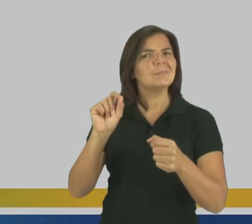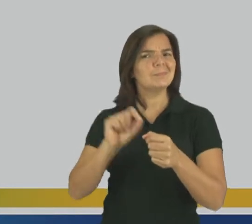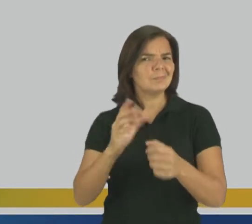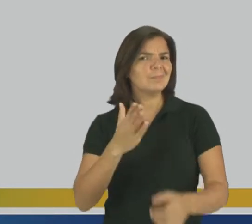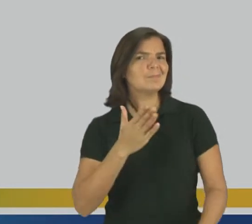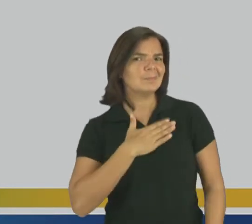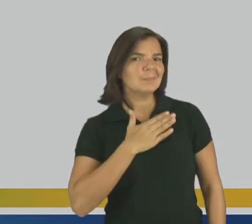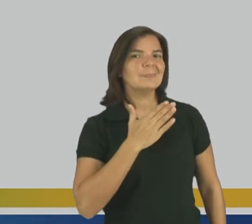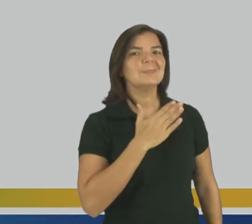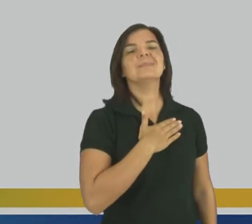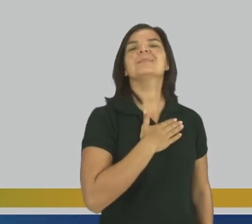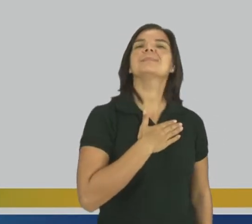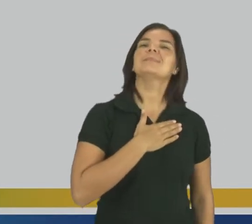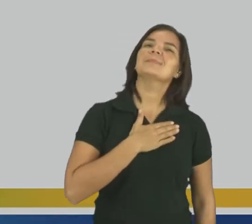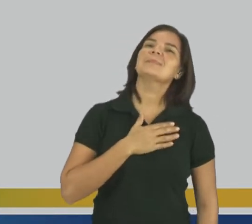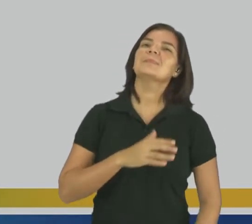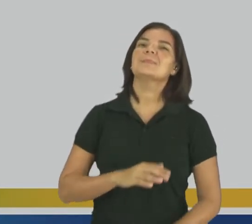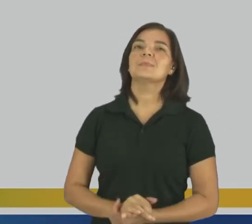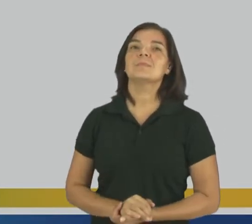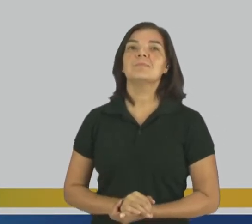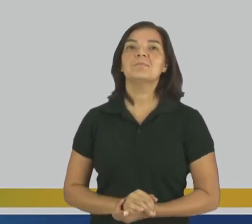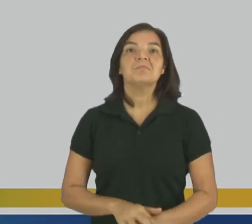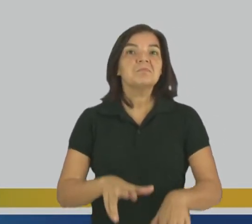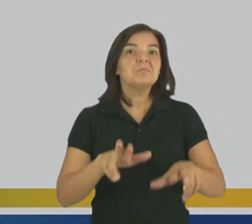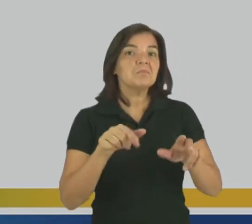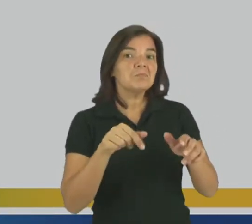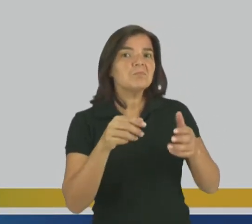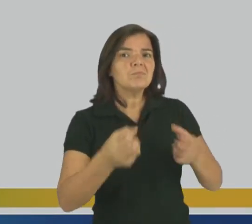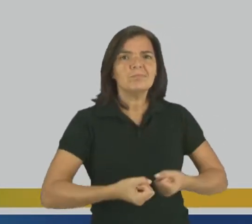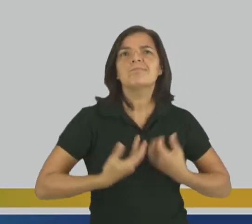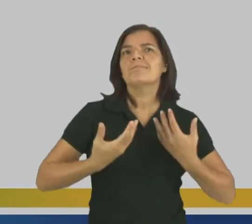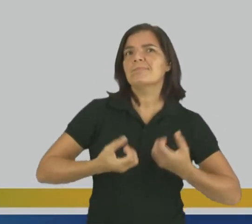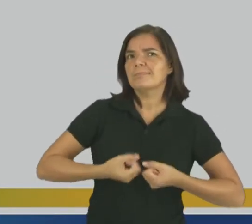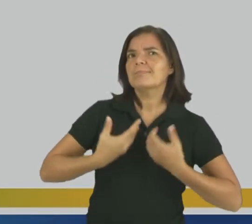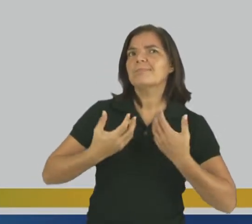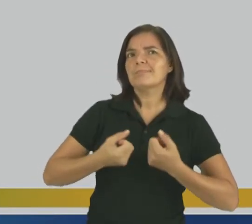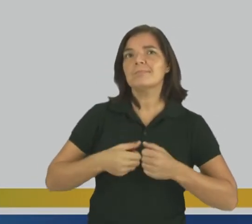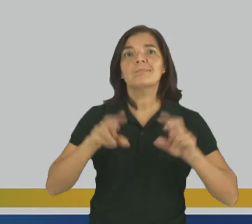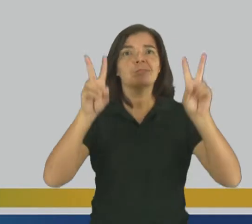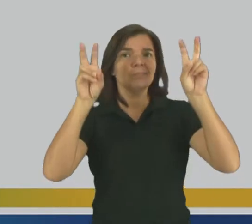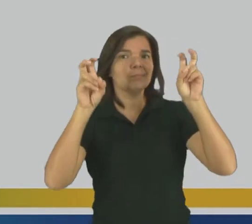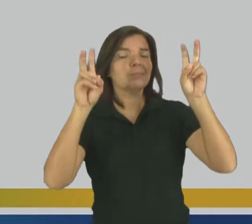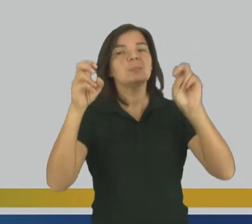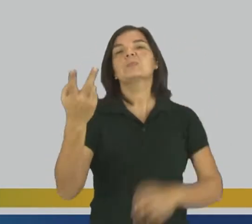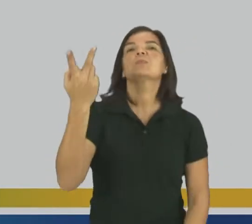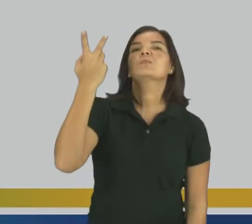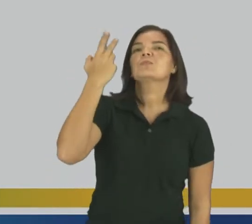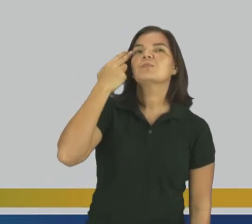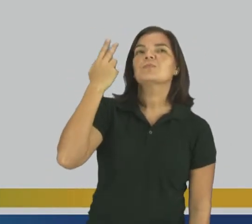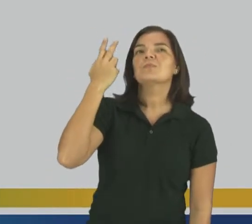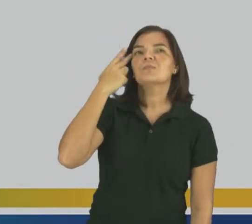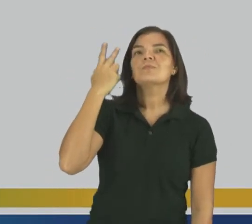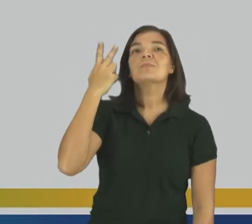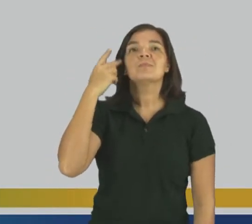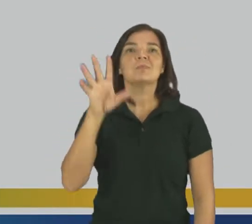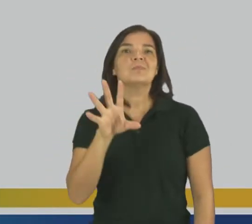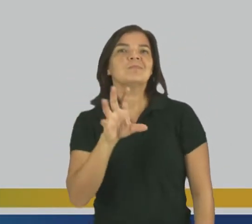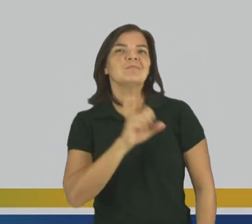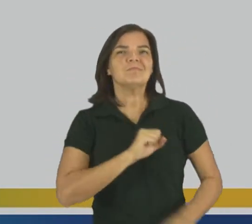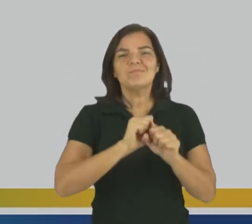fará um pra mim? E num poema E temas mais comuns Amor,